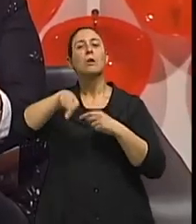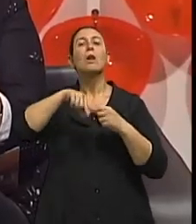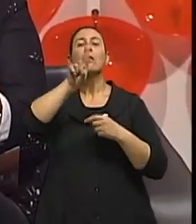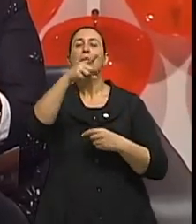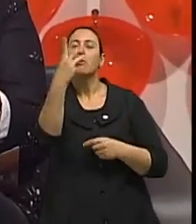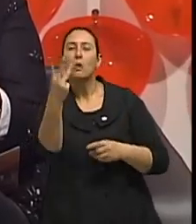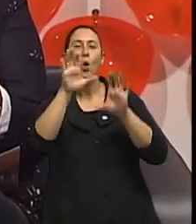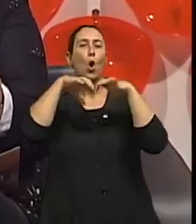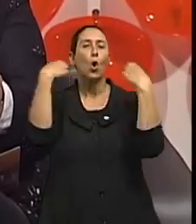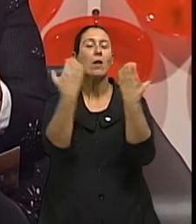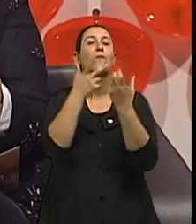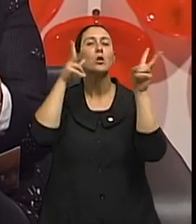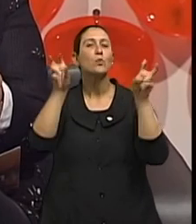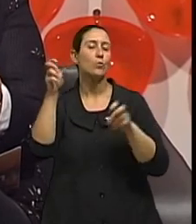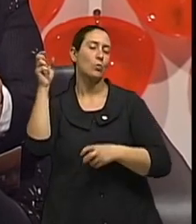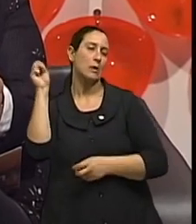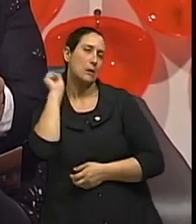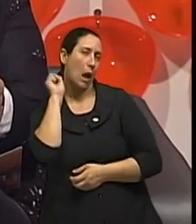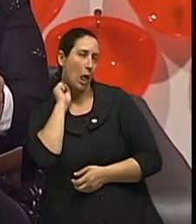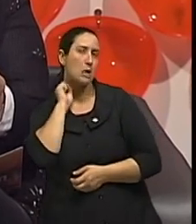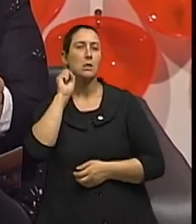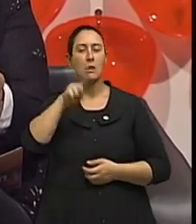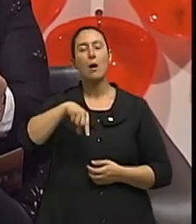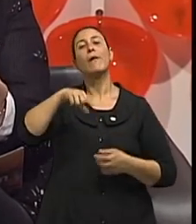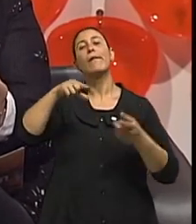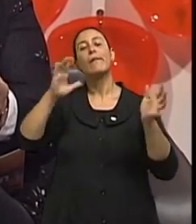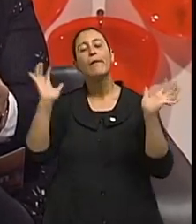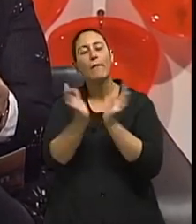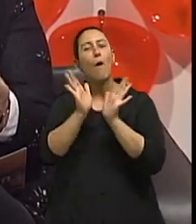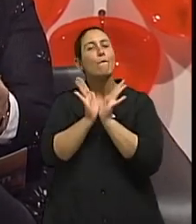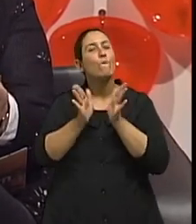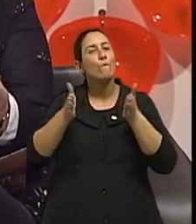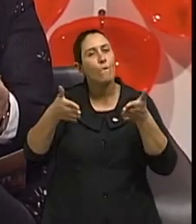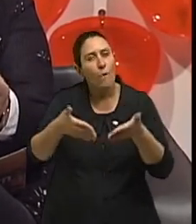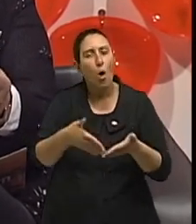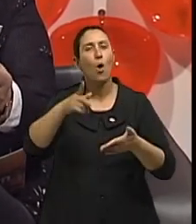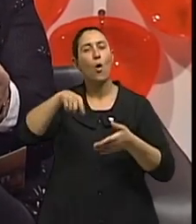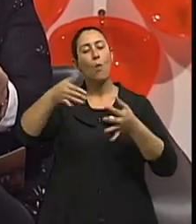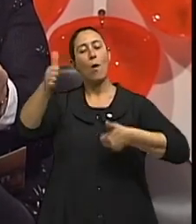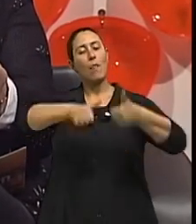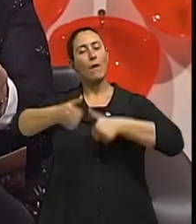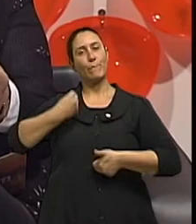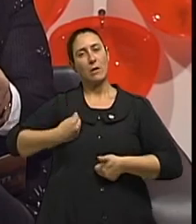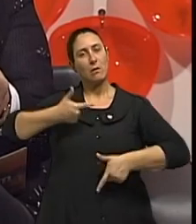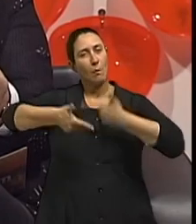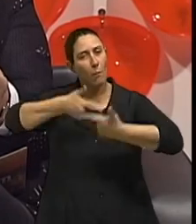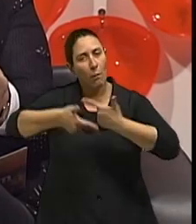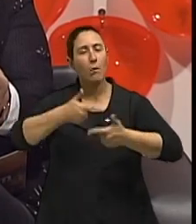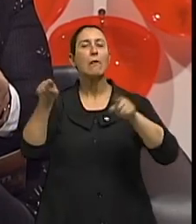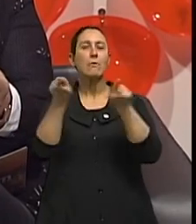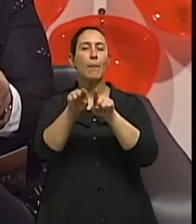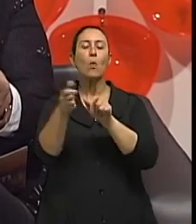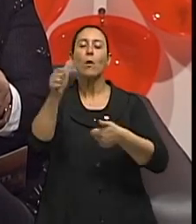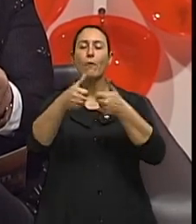Congresso do Estresse da ISMA, o 15º Fórum Internacional de Qualidade de Vida do Trabalho, o 5º Encontro Nacional de Qualidade